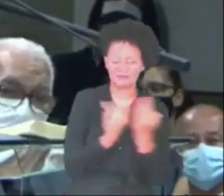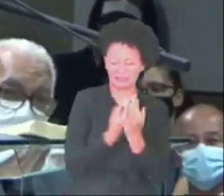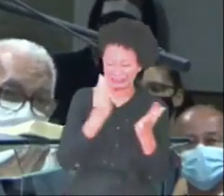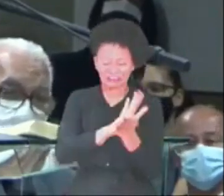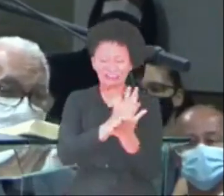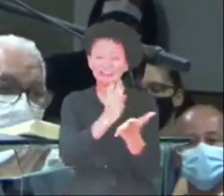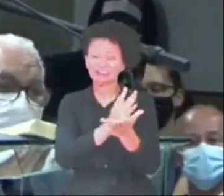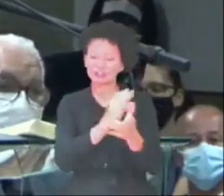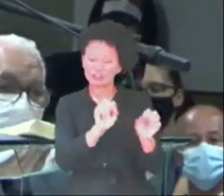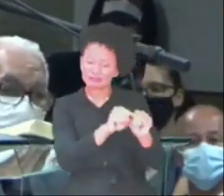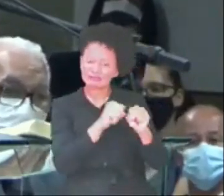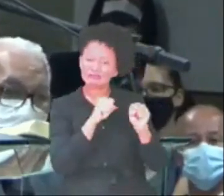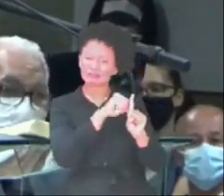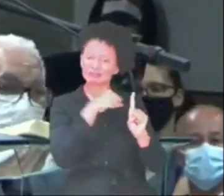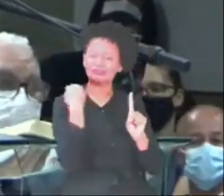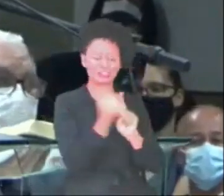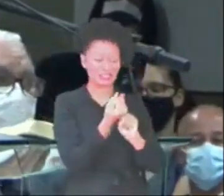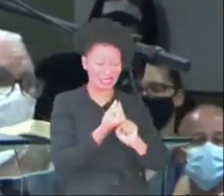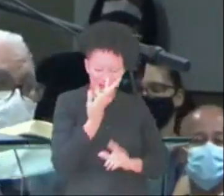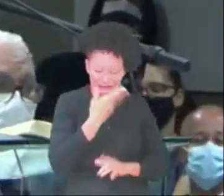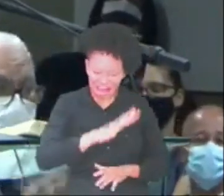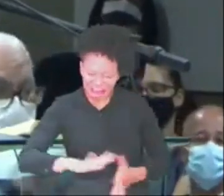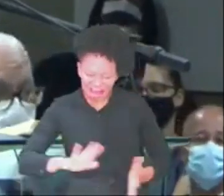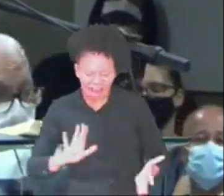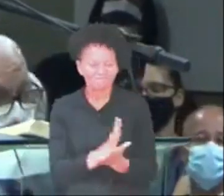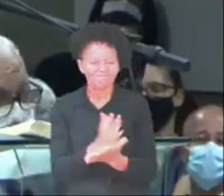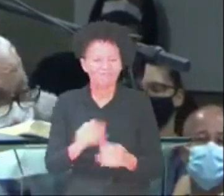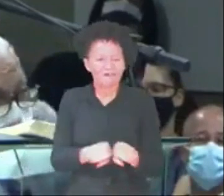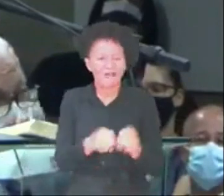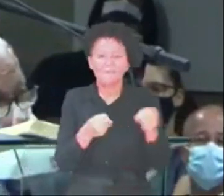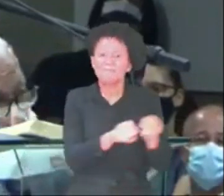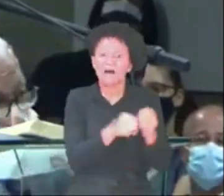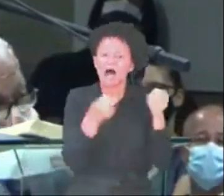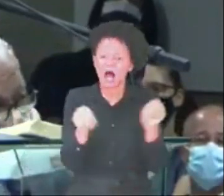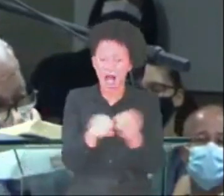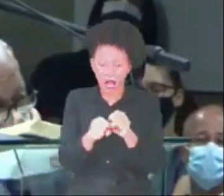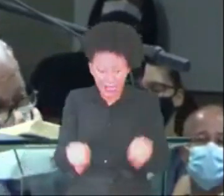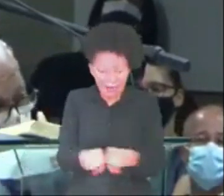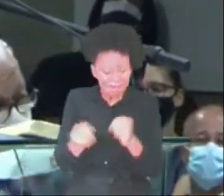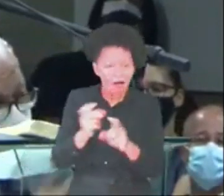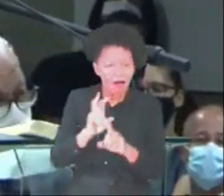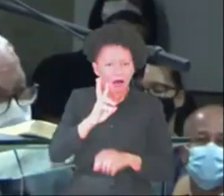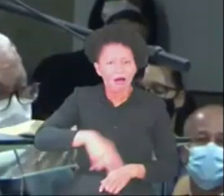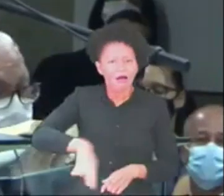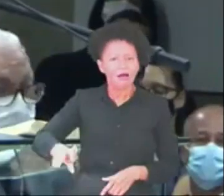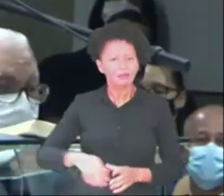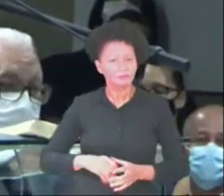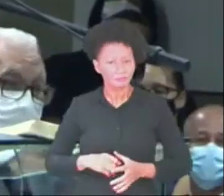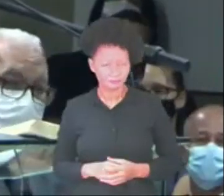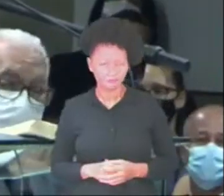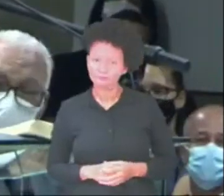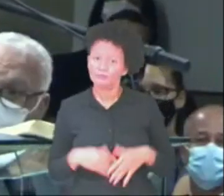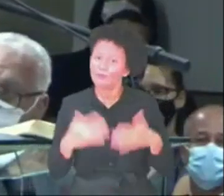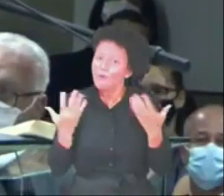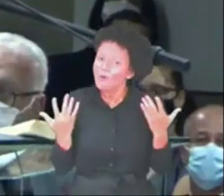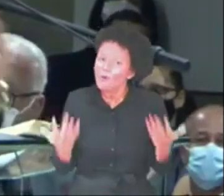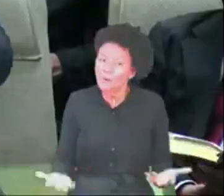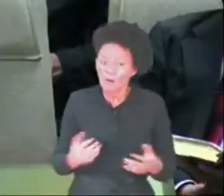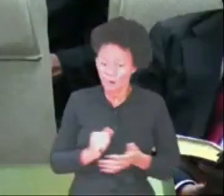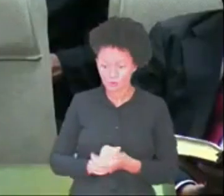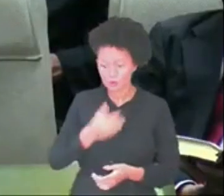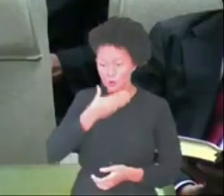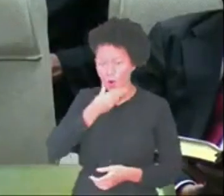sociedade, de destruir as crianças, de destruir a religião, Então, os